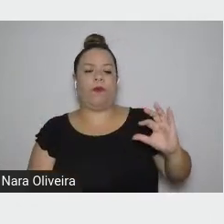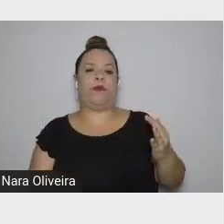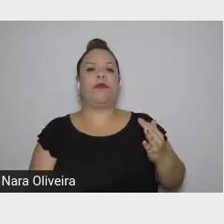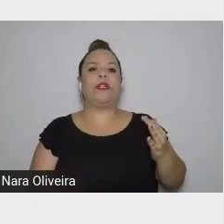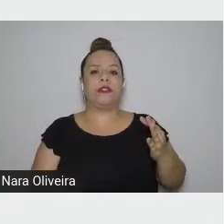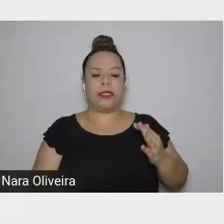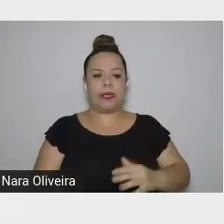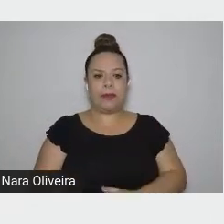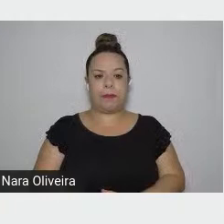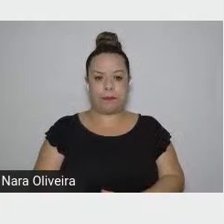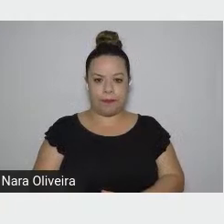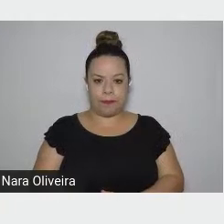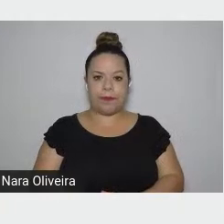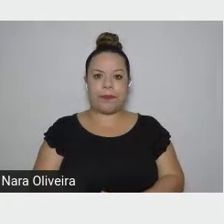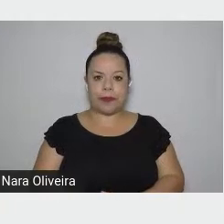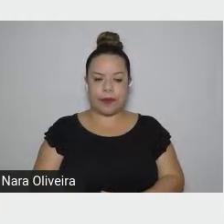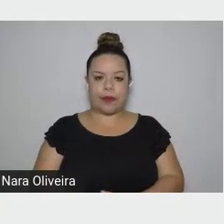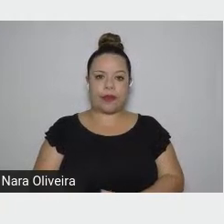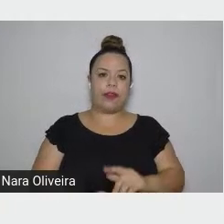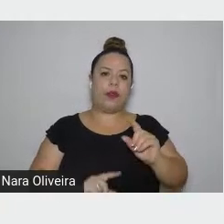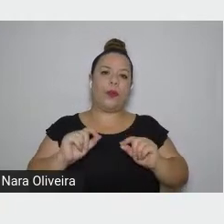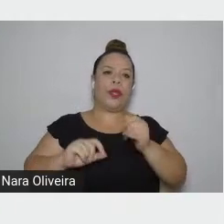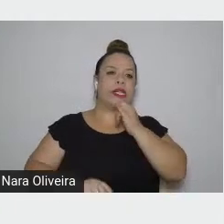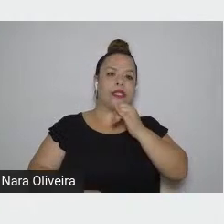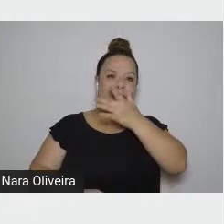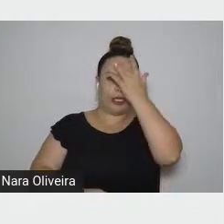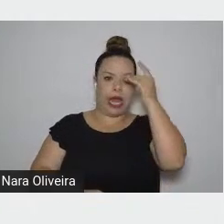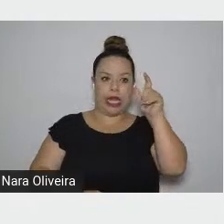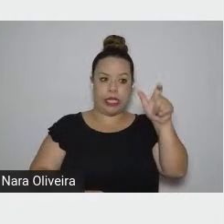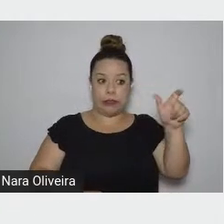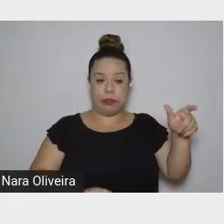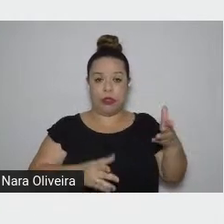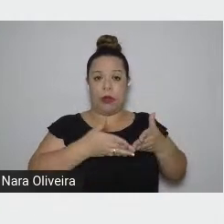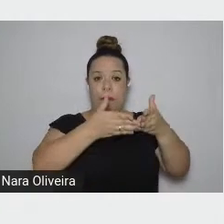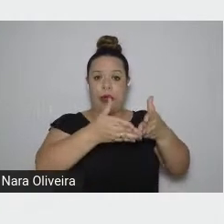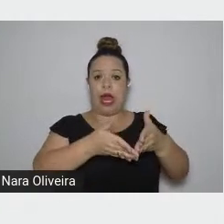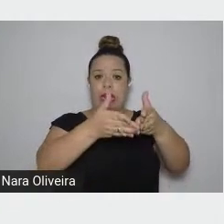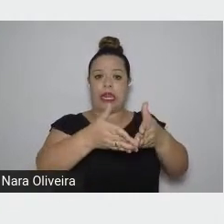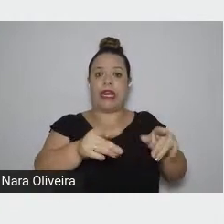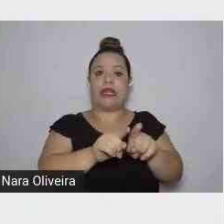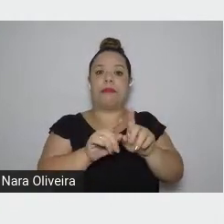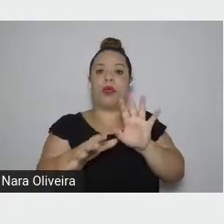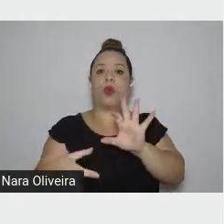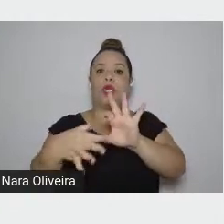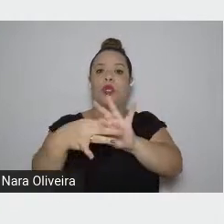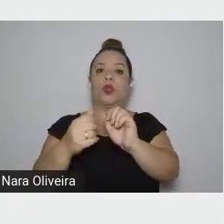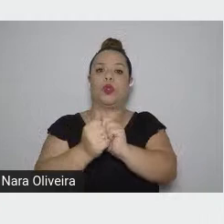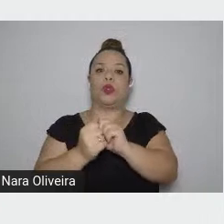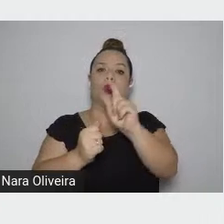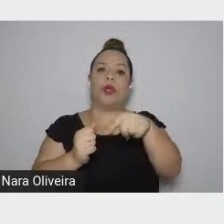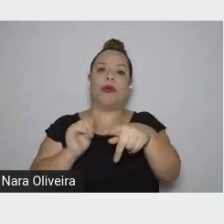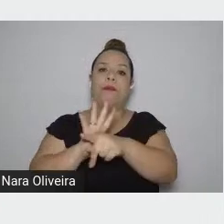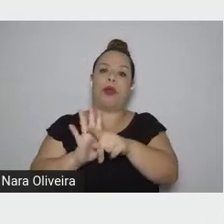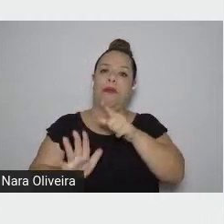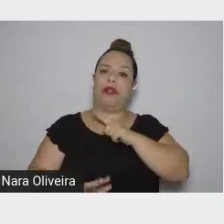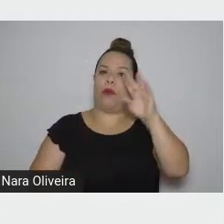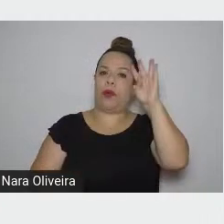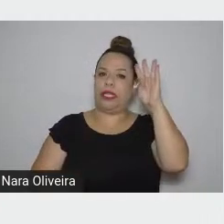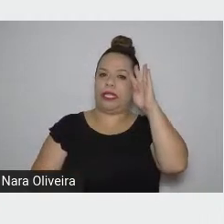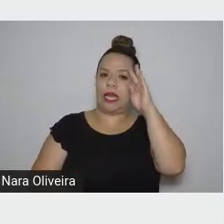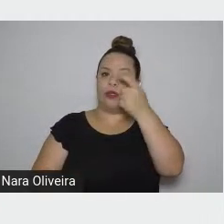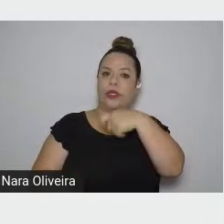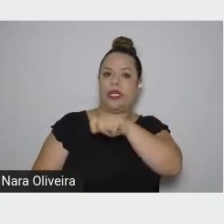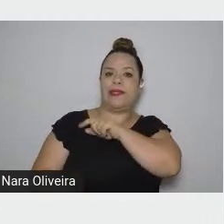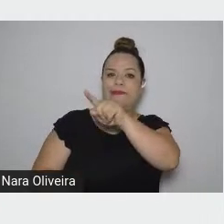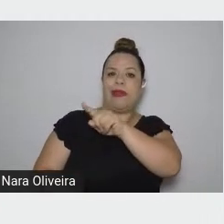que eram os marinheiros aliados aos republicanos espanhóis. bom, é um romance histórico, vou